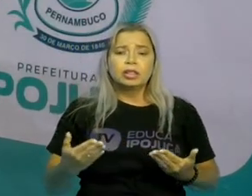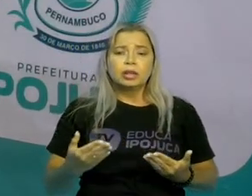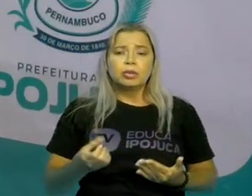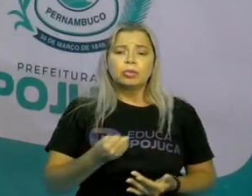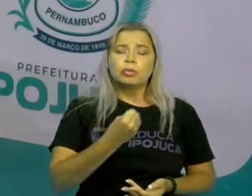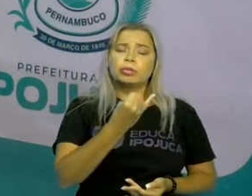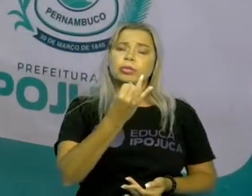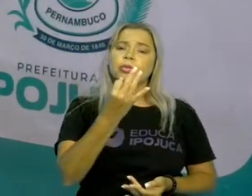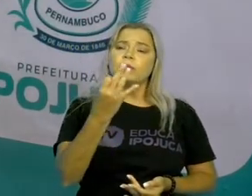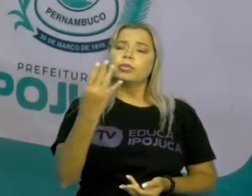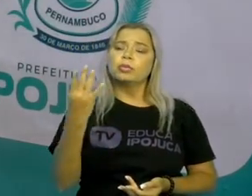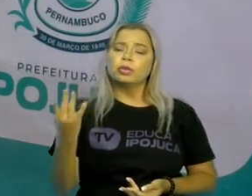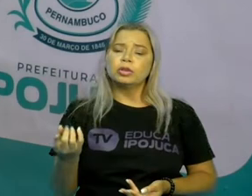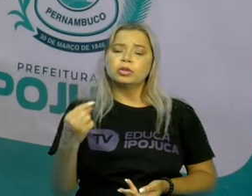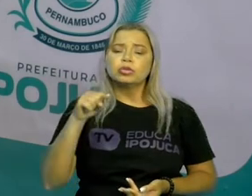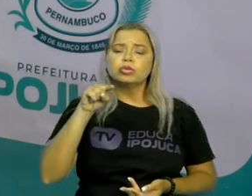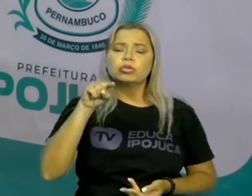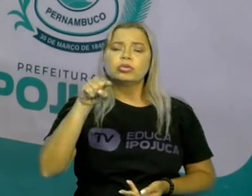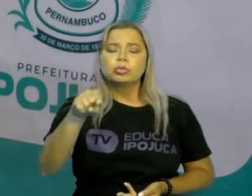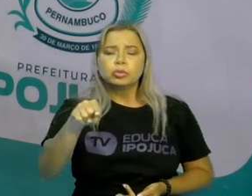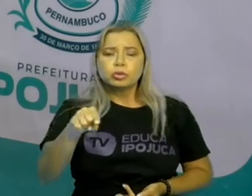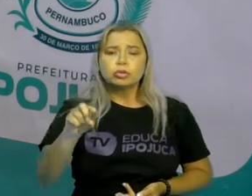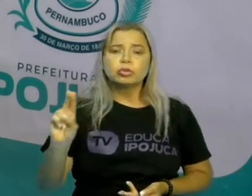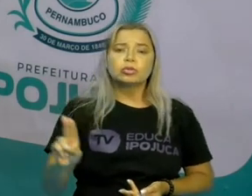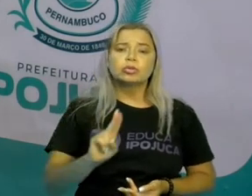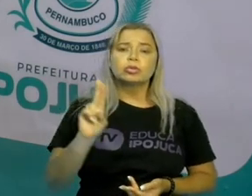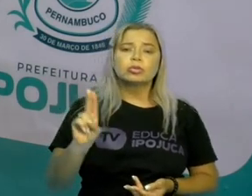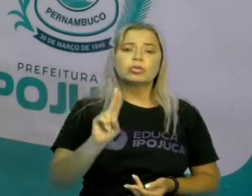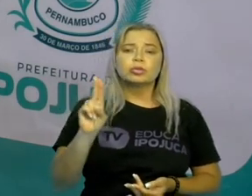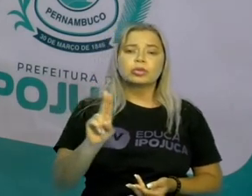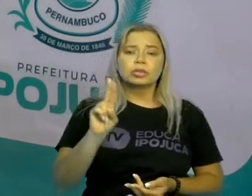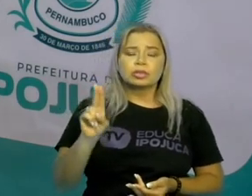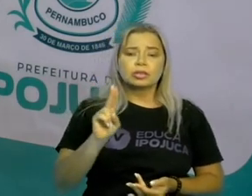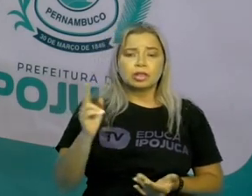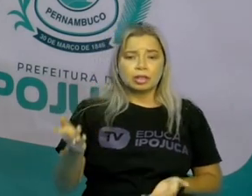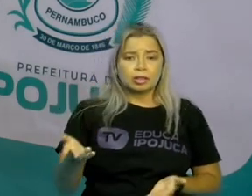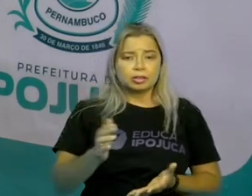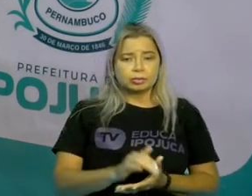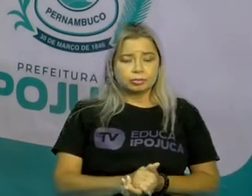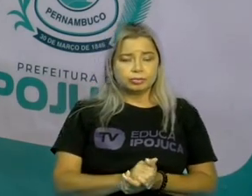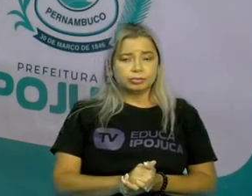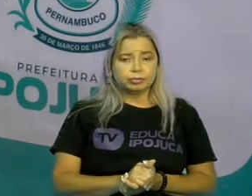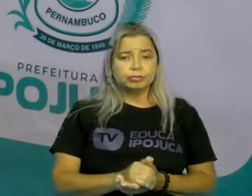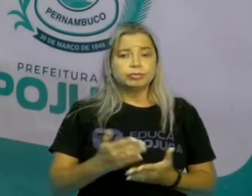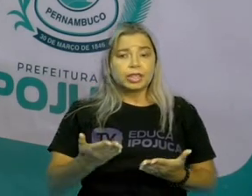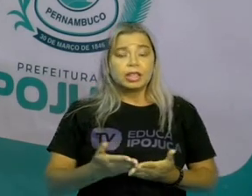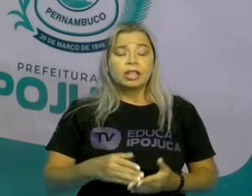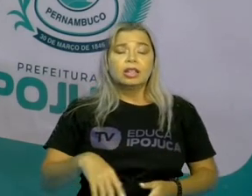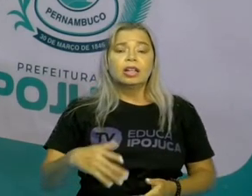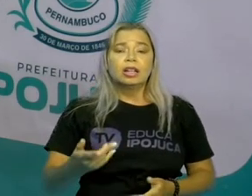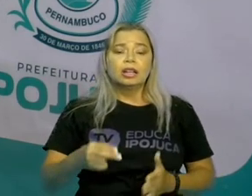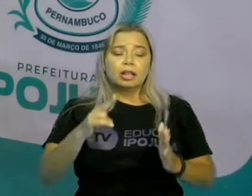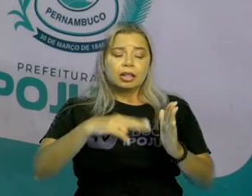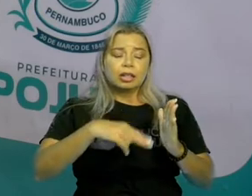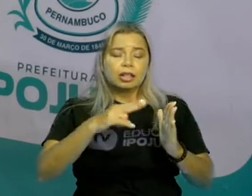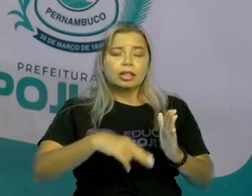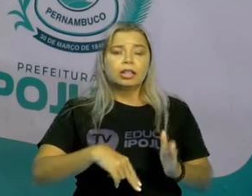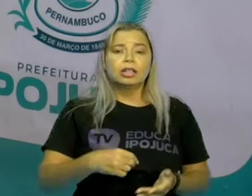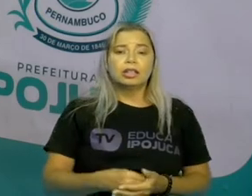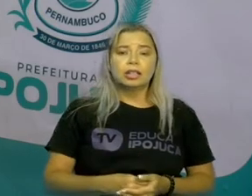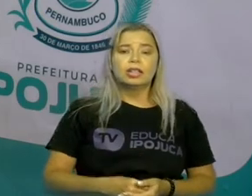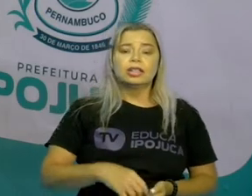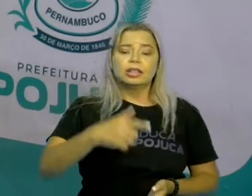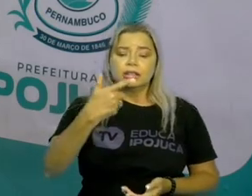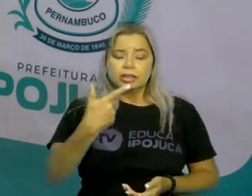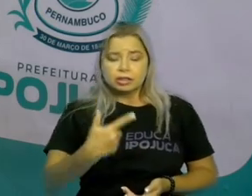fechar os momentos dessa história. Vou fazer uma nova leitura dessa etapa desse texto para que vocês tenham a compreensão da necessidade